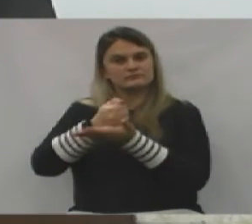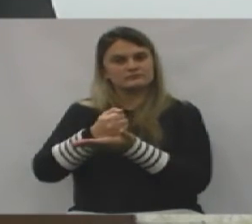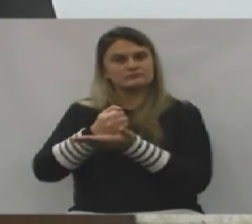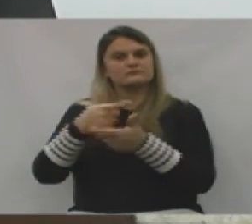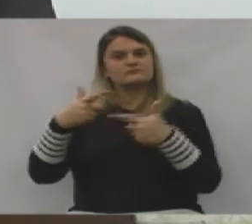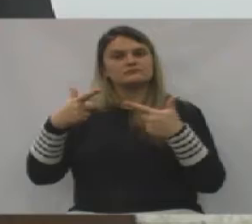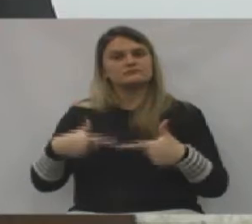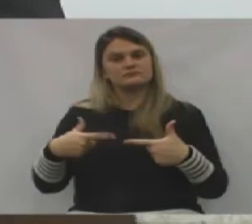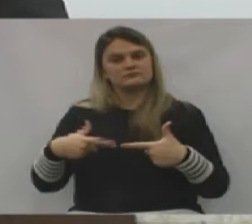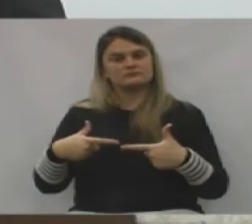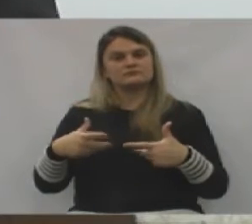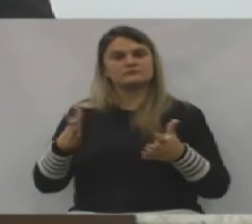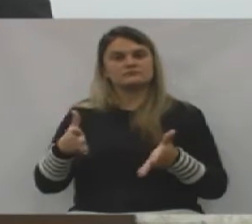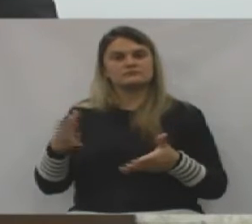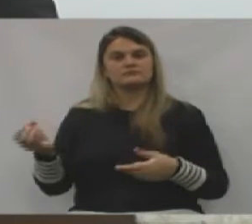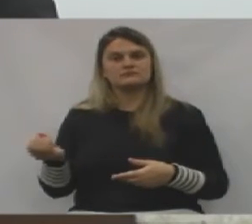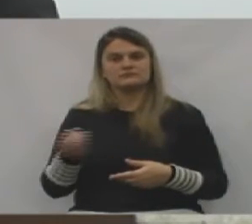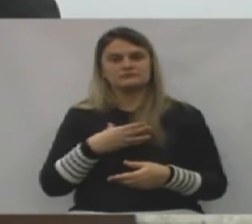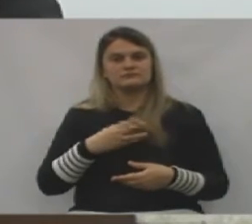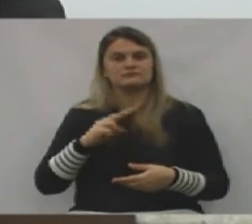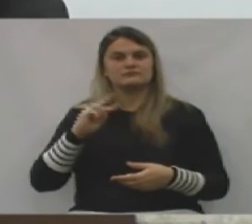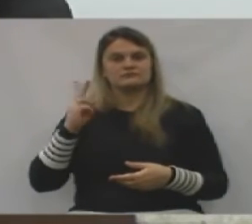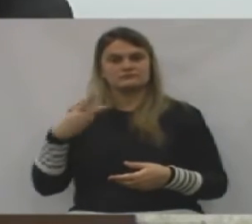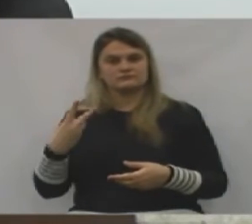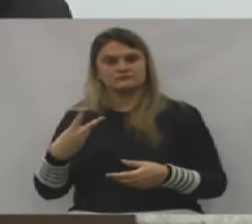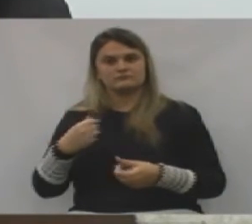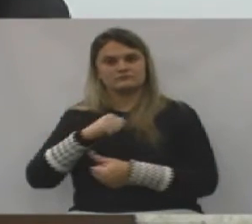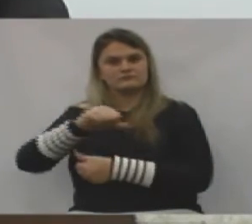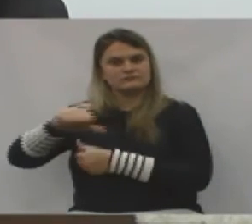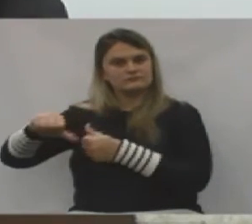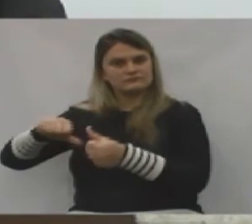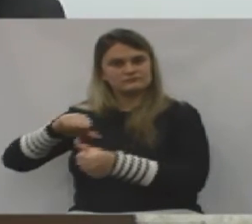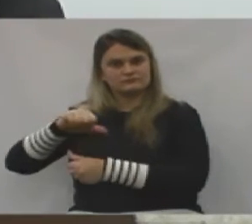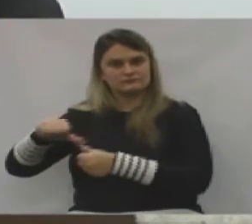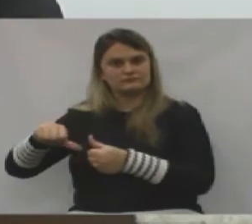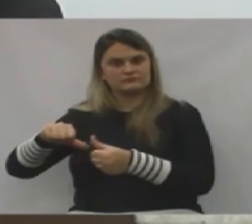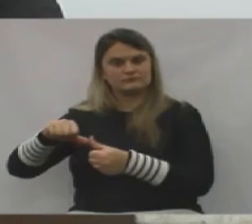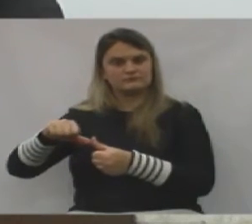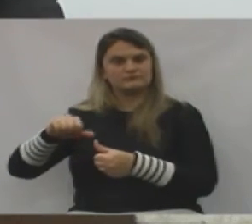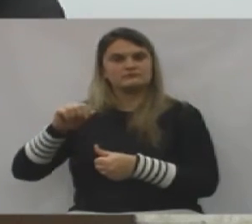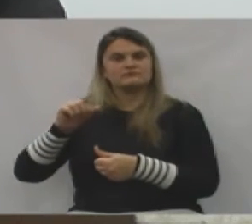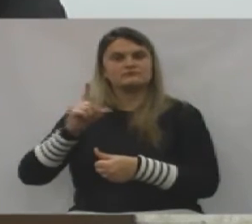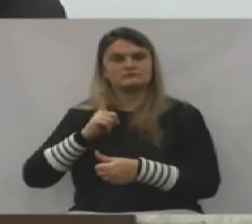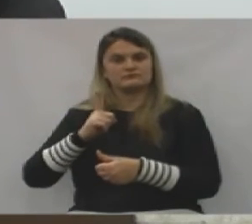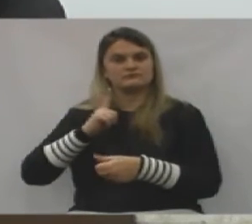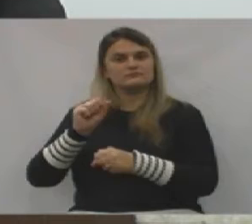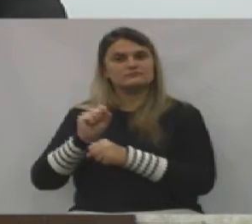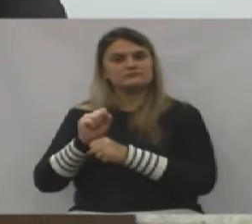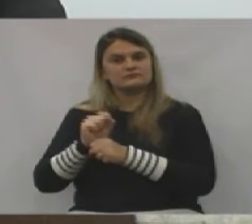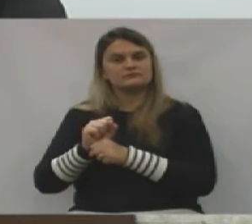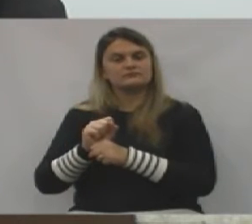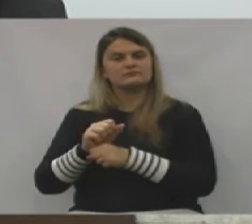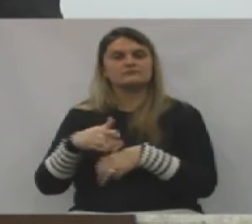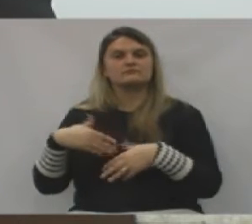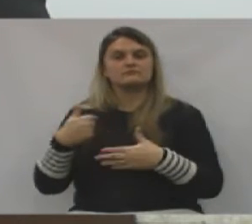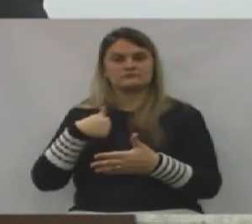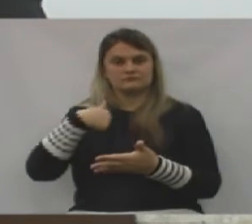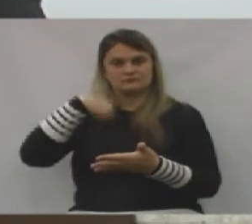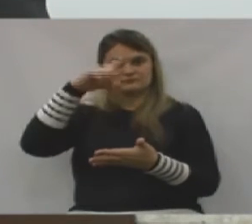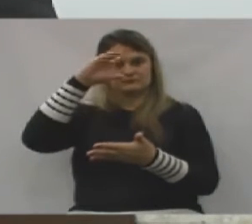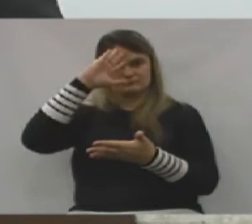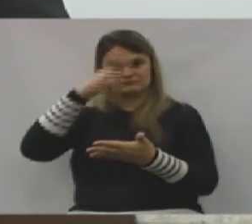onde, com essa renovação que teve na Casa de Leis, exatamente isso que está se esperando. Então, eu